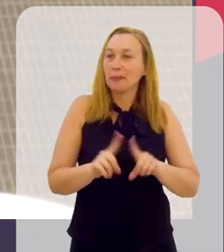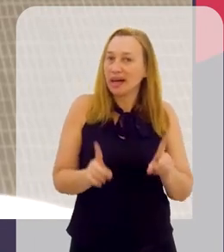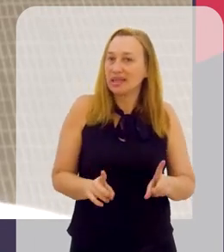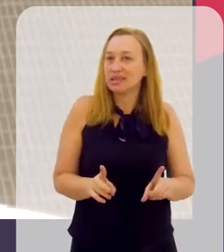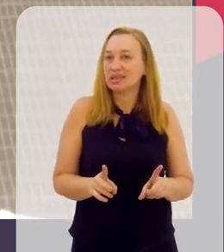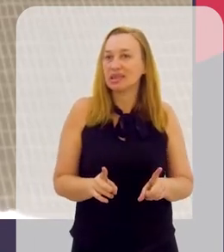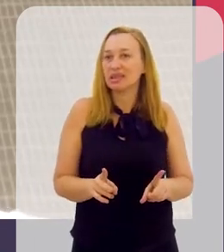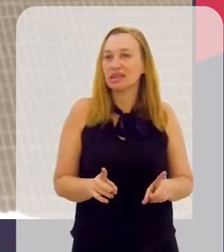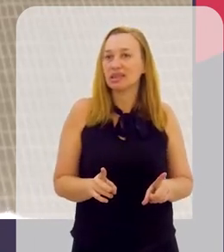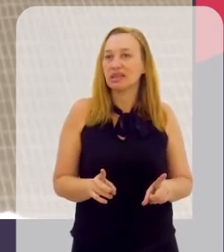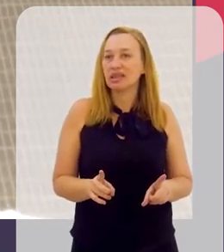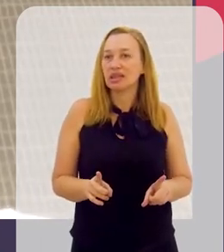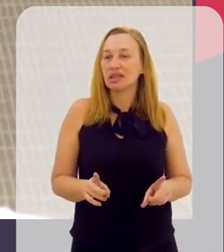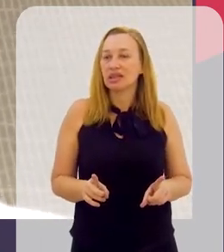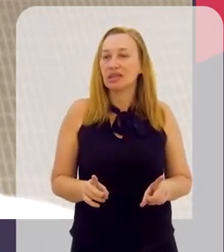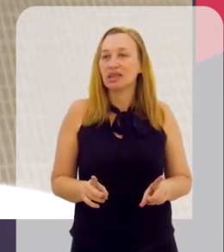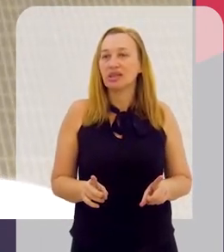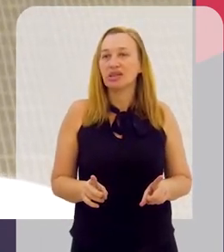o curso que eu quero fazer.